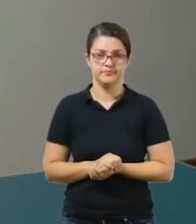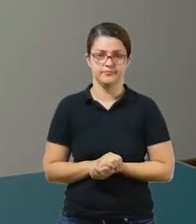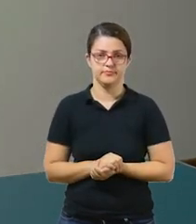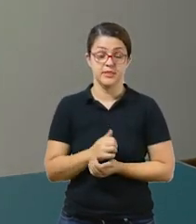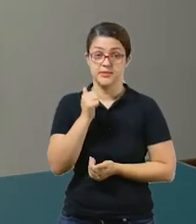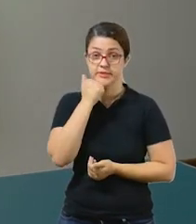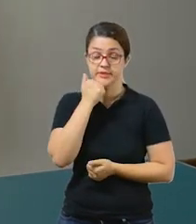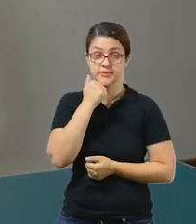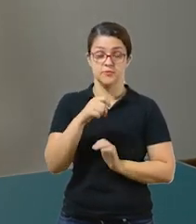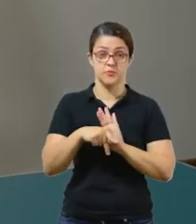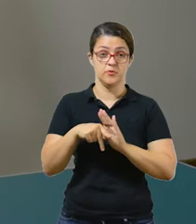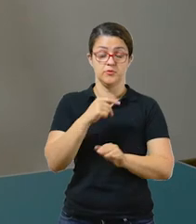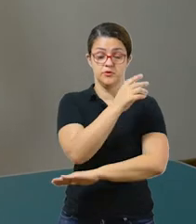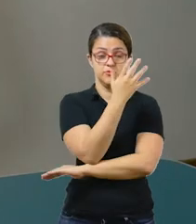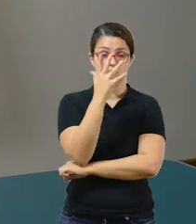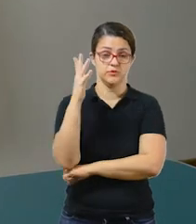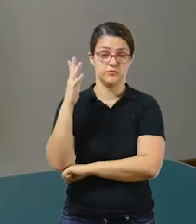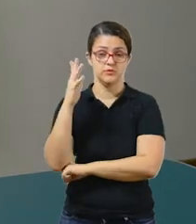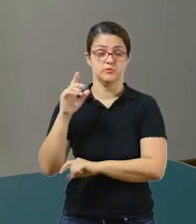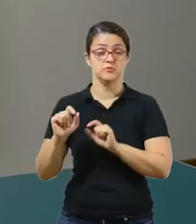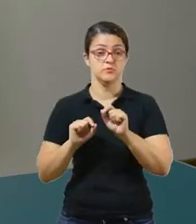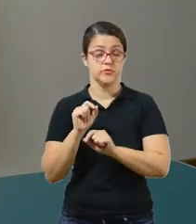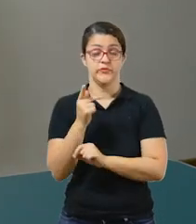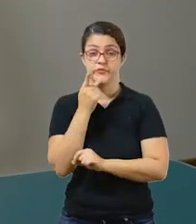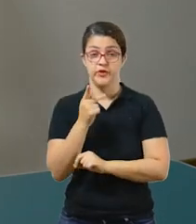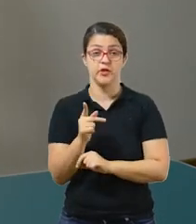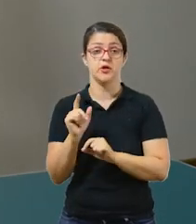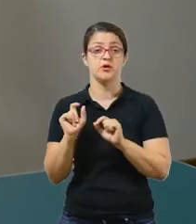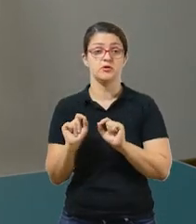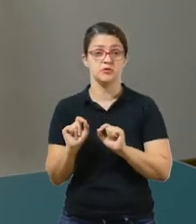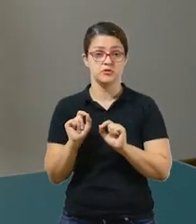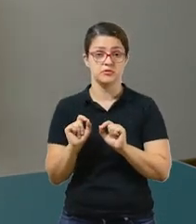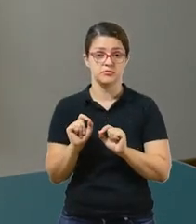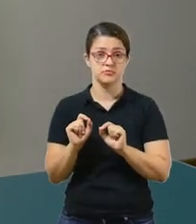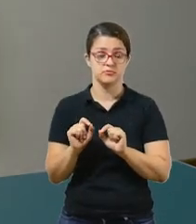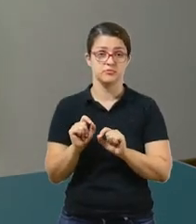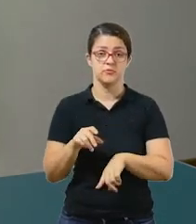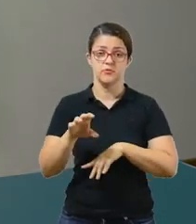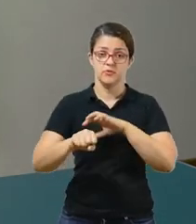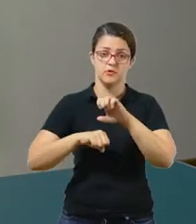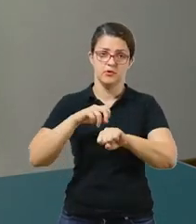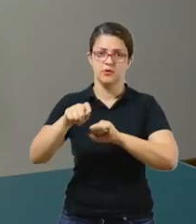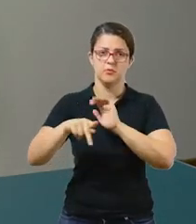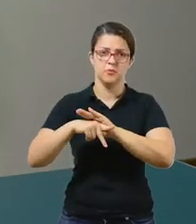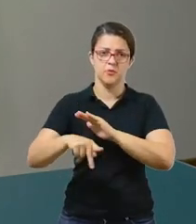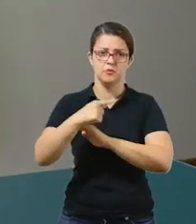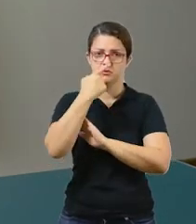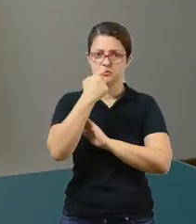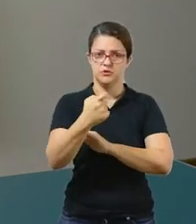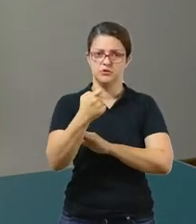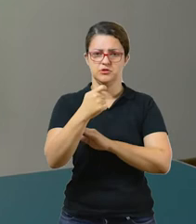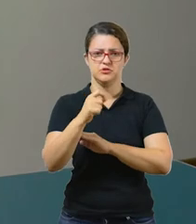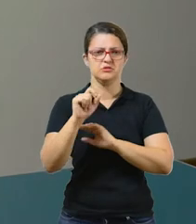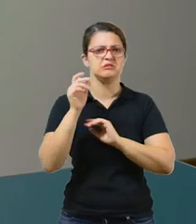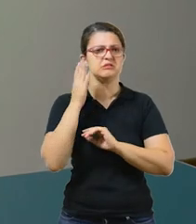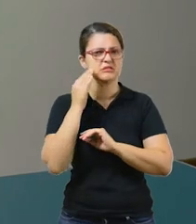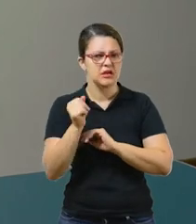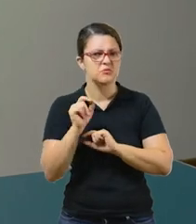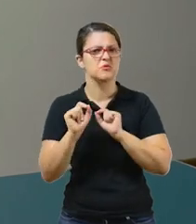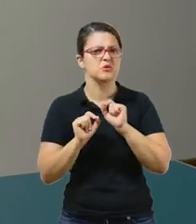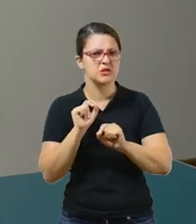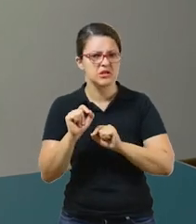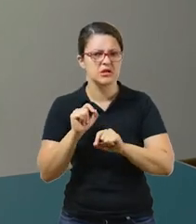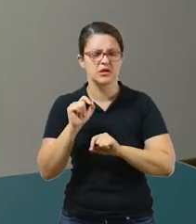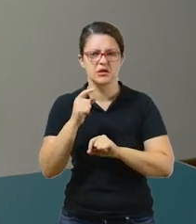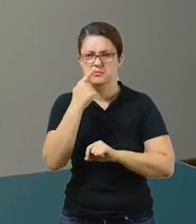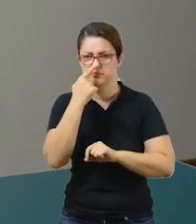Ciências da natureza. Em Ciências da natureza nós vamos falar um pouquinho sobre coleta seletiva de lixo. Vocês sabem o que é coleta